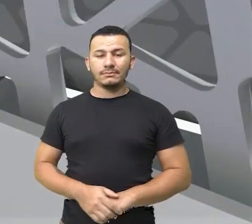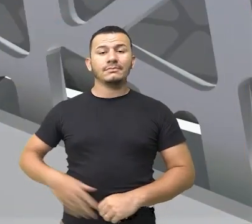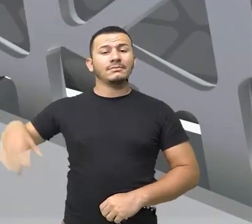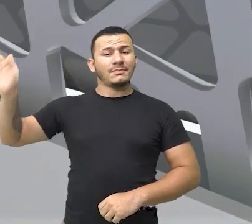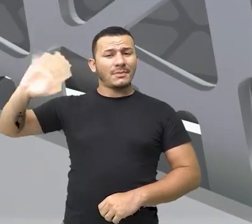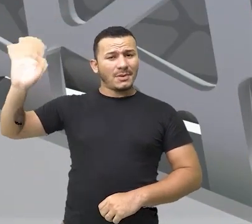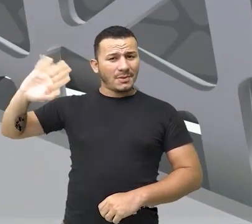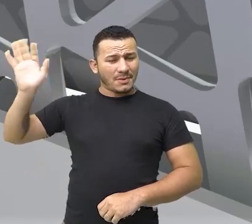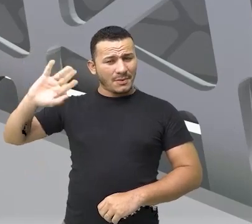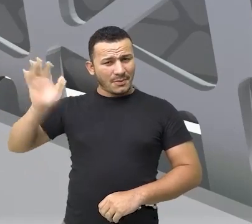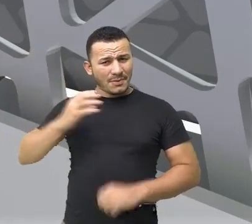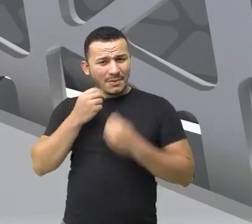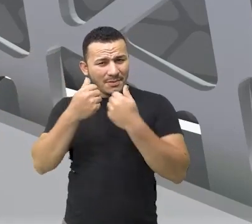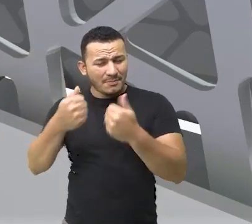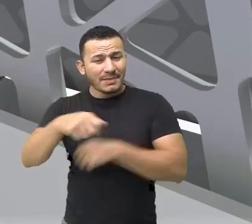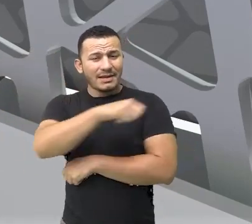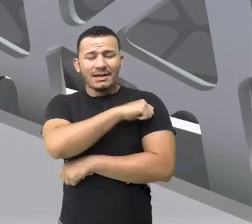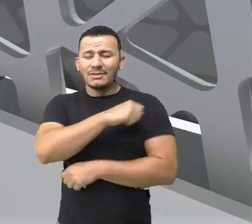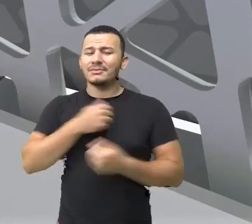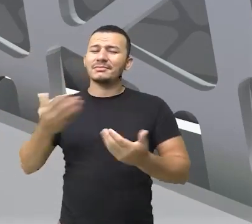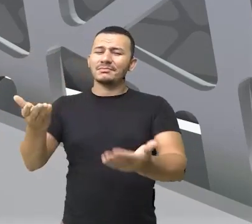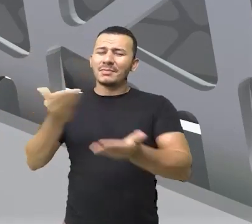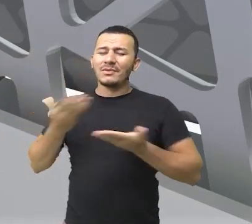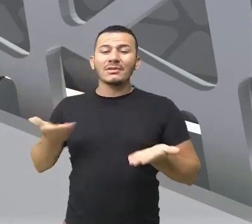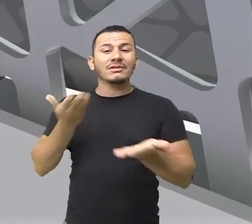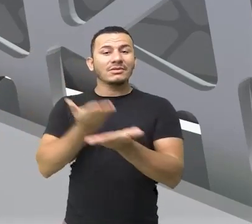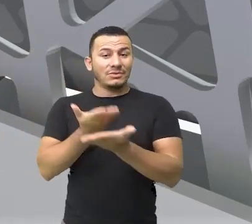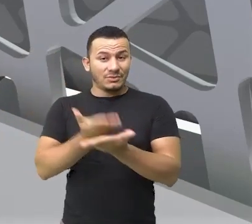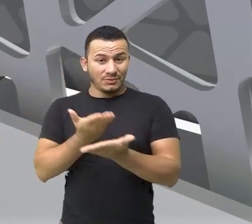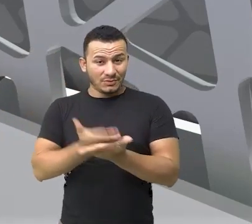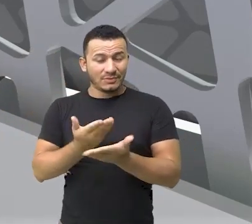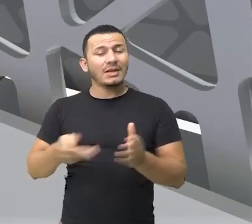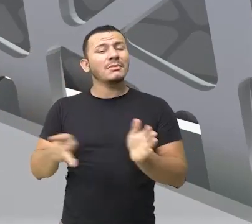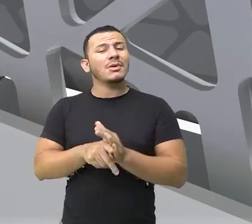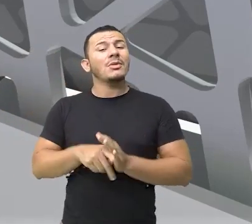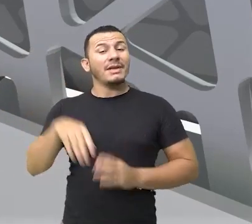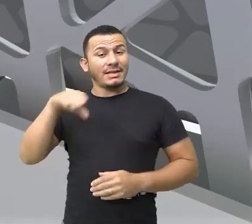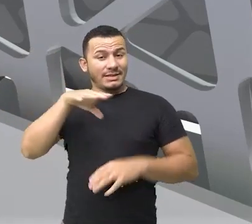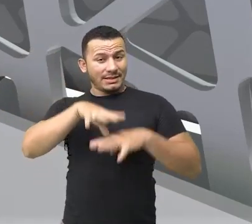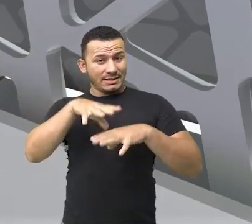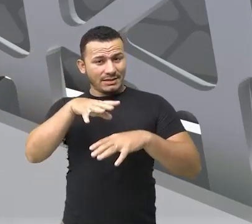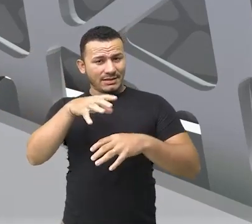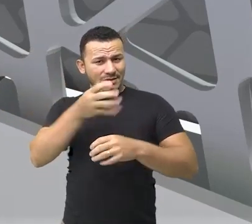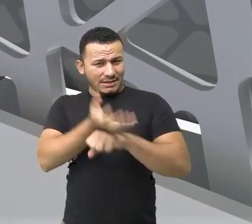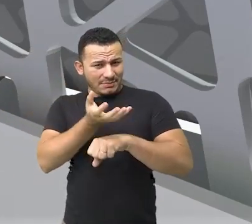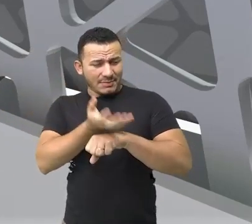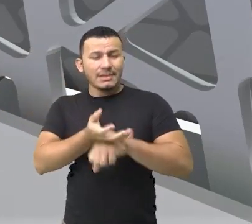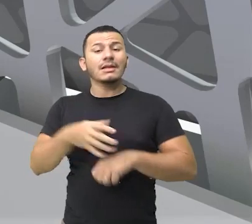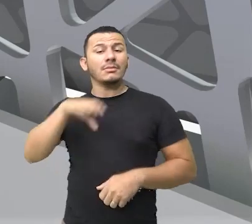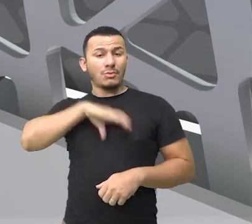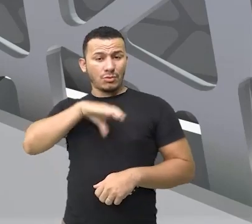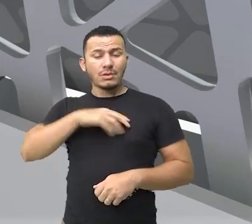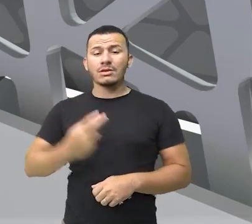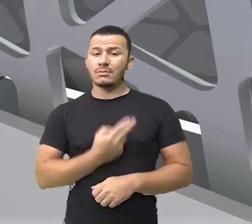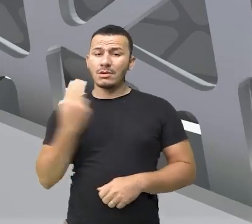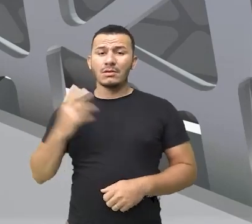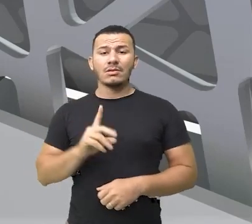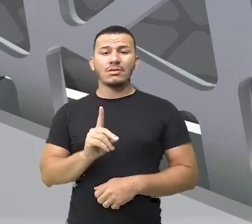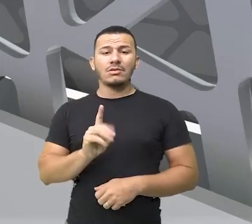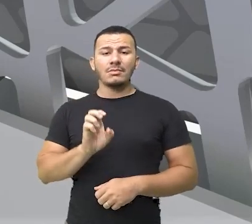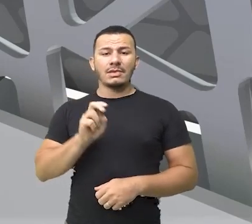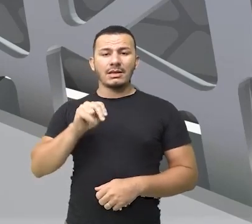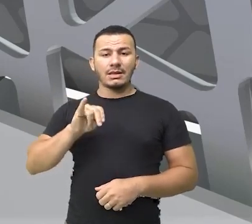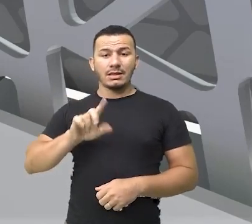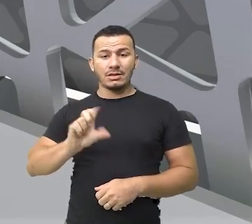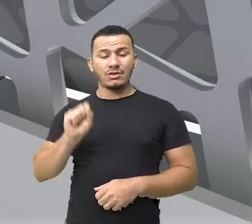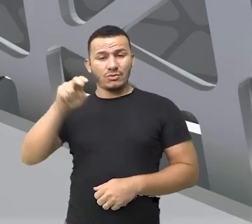Olá turmas, bem-vindos a mais uma aula de língua portuguesa. Sou o professor Denilson e vou acompanhá-los neste